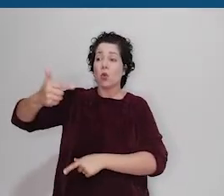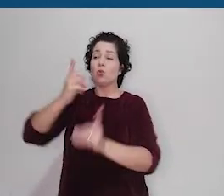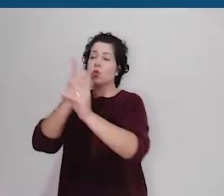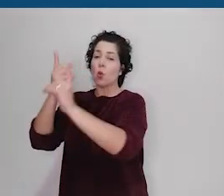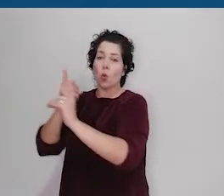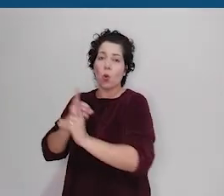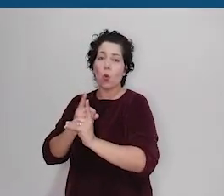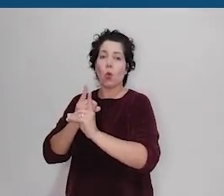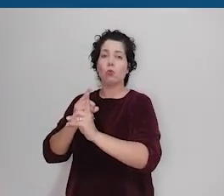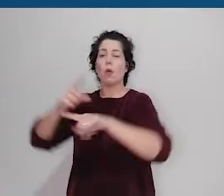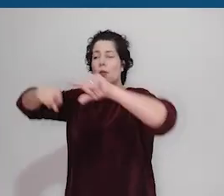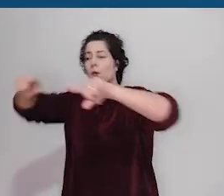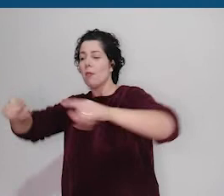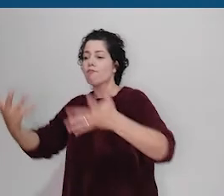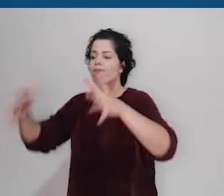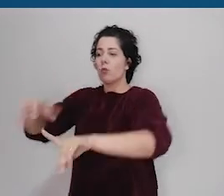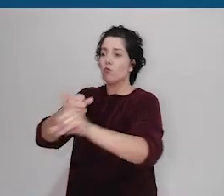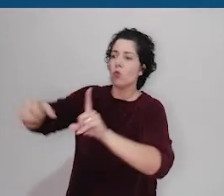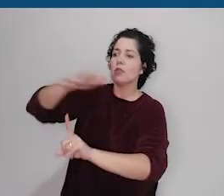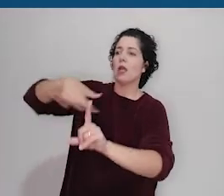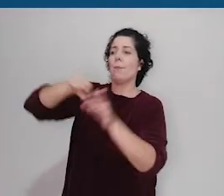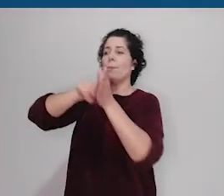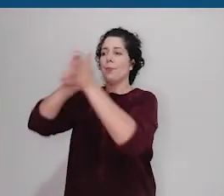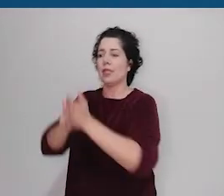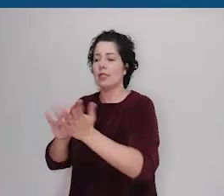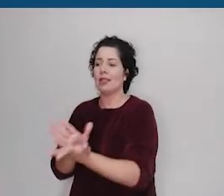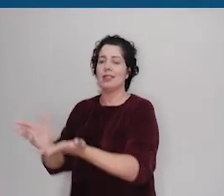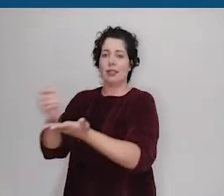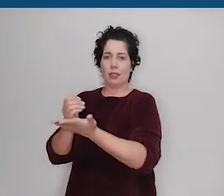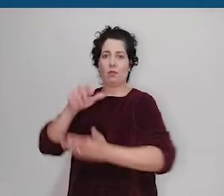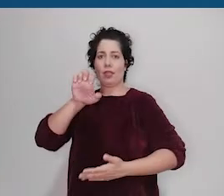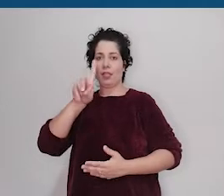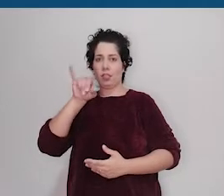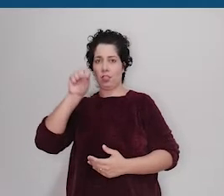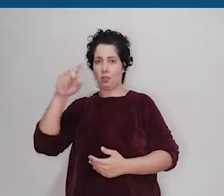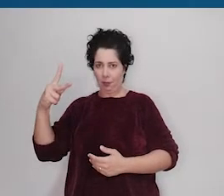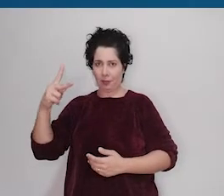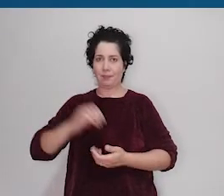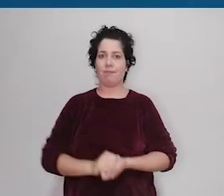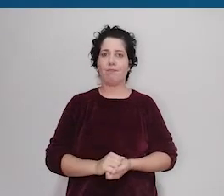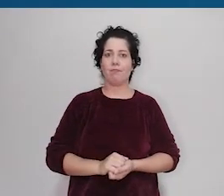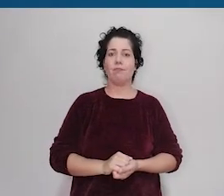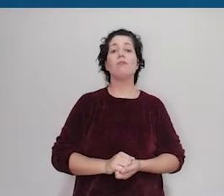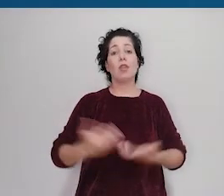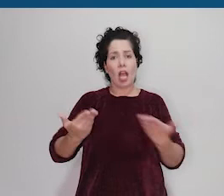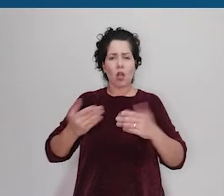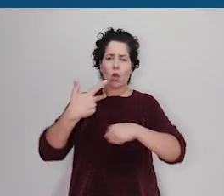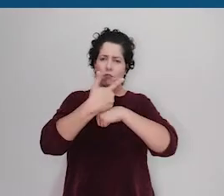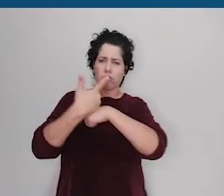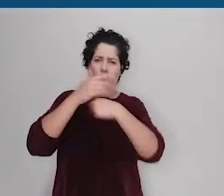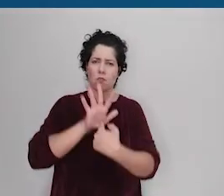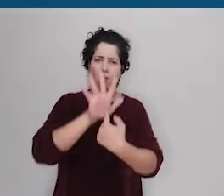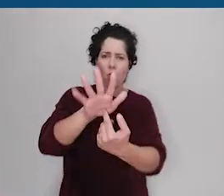de Diversidade e Inclusão Social na Pesquisa e Extensão, EDISP. Esse tutorial tem